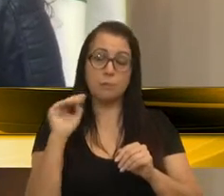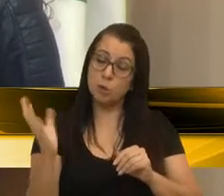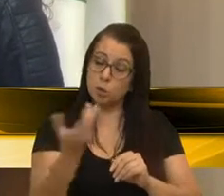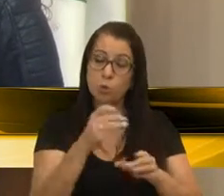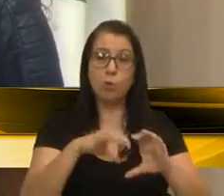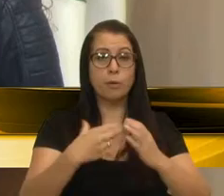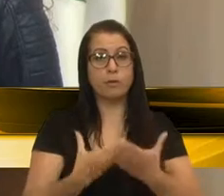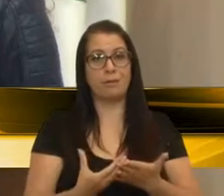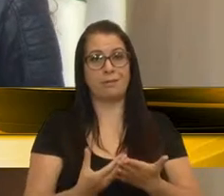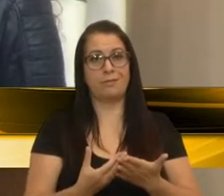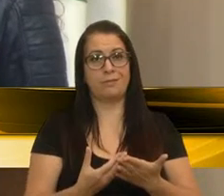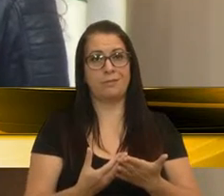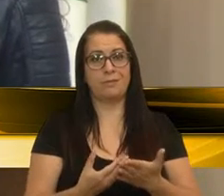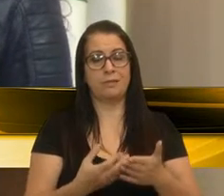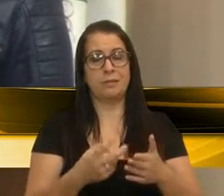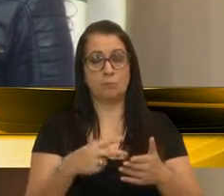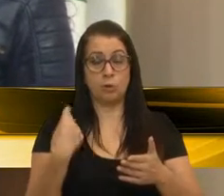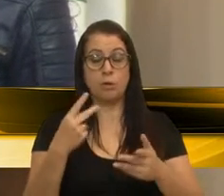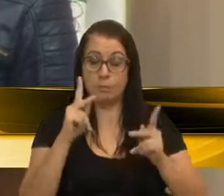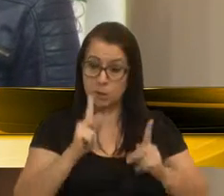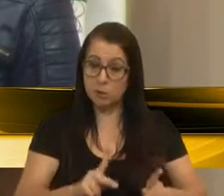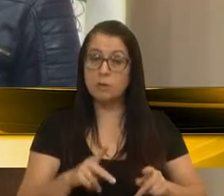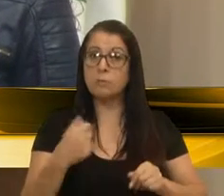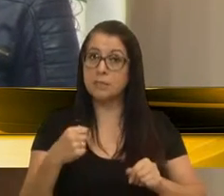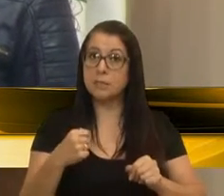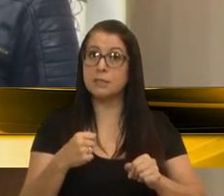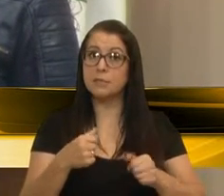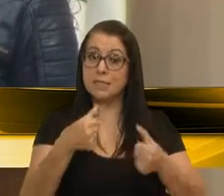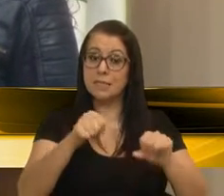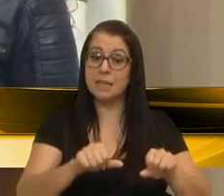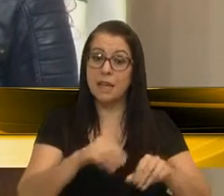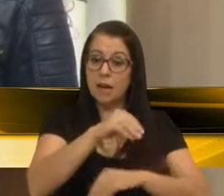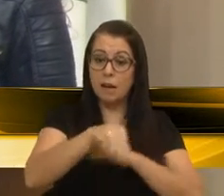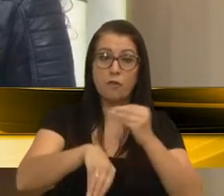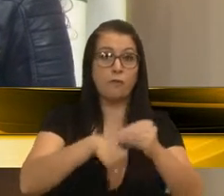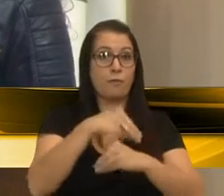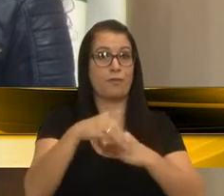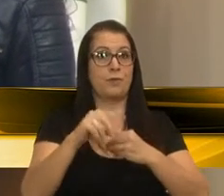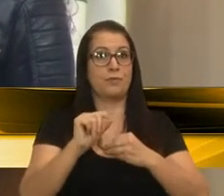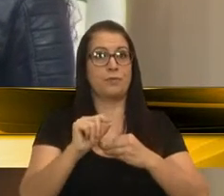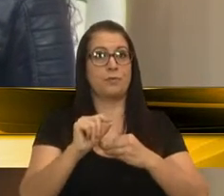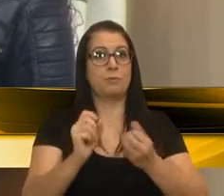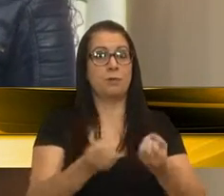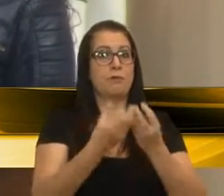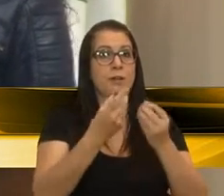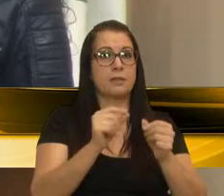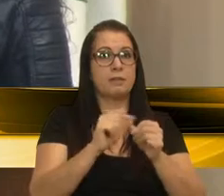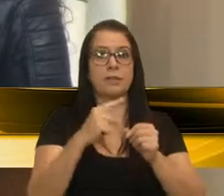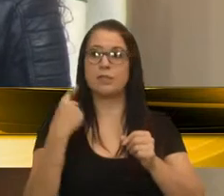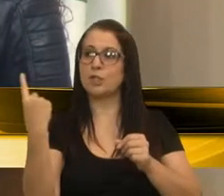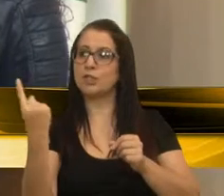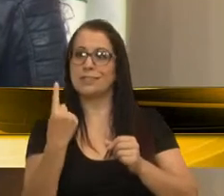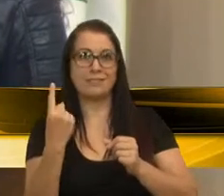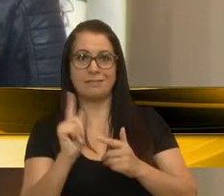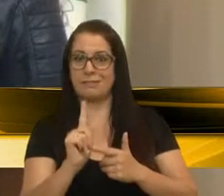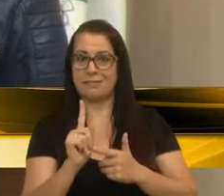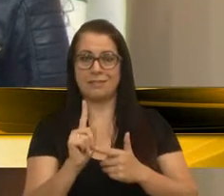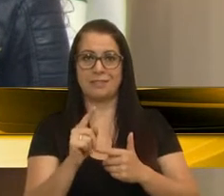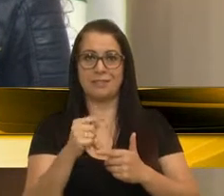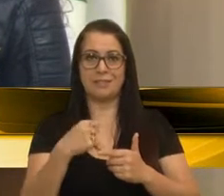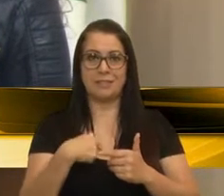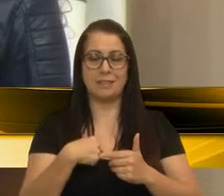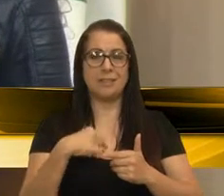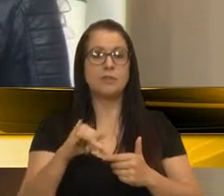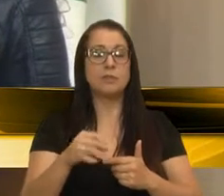comunidade, porque as pessoas precisam estar envolvidas. Uma festa não se faz sozinha. E eu